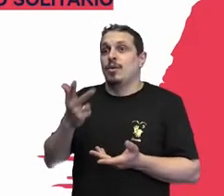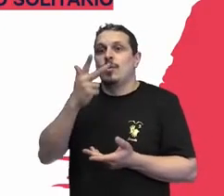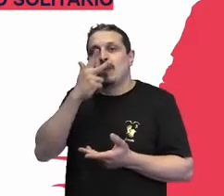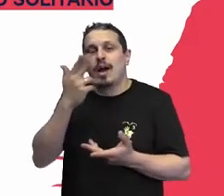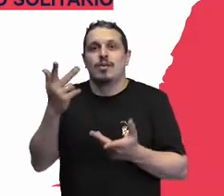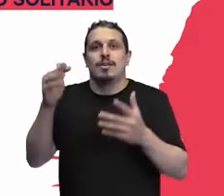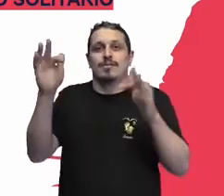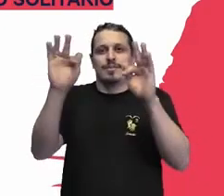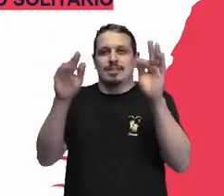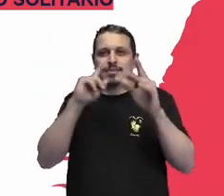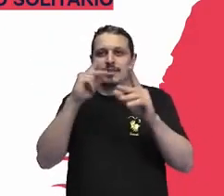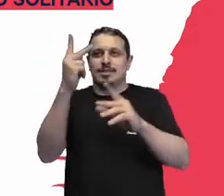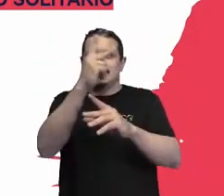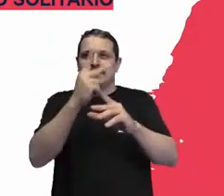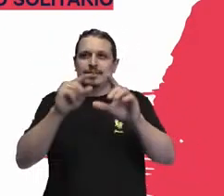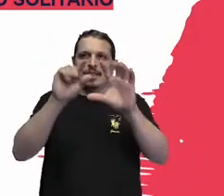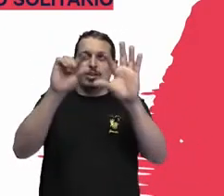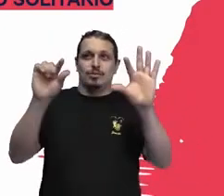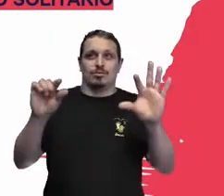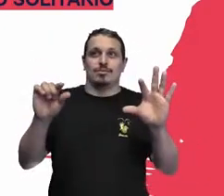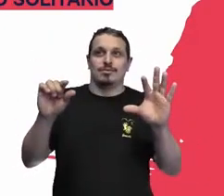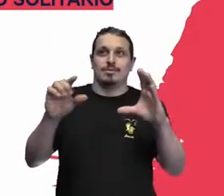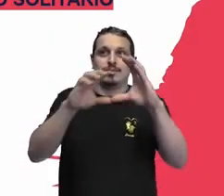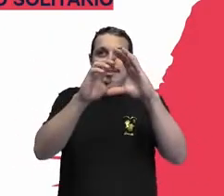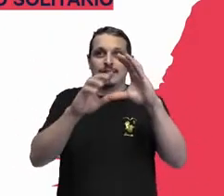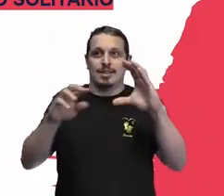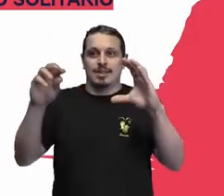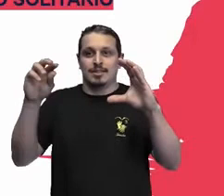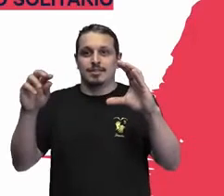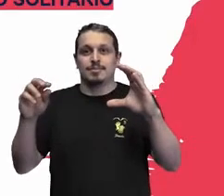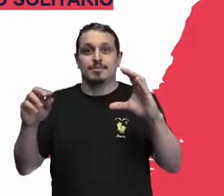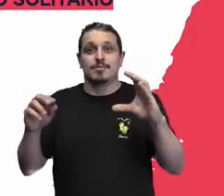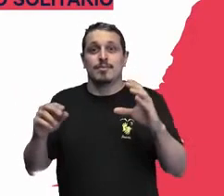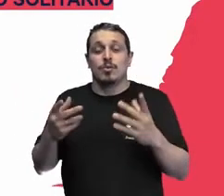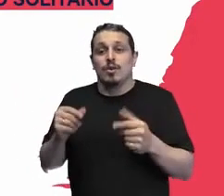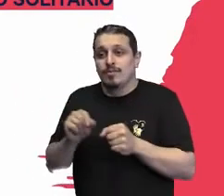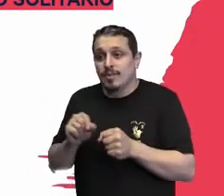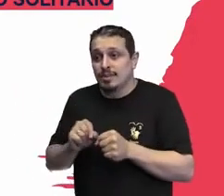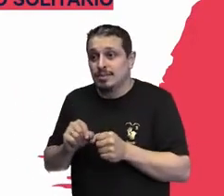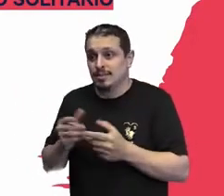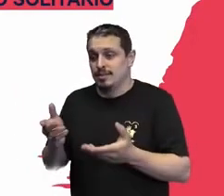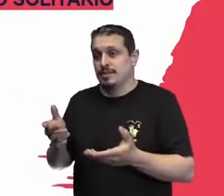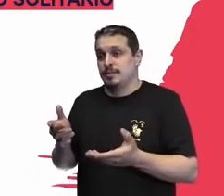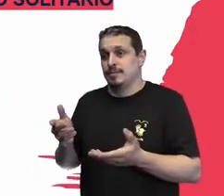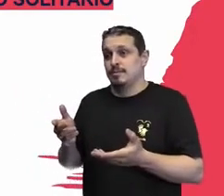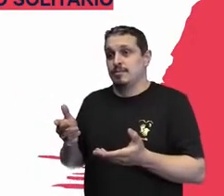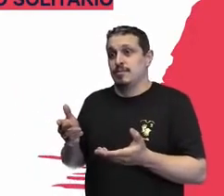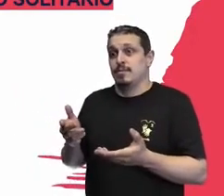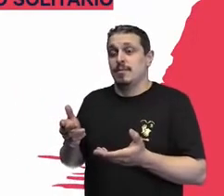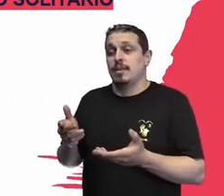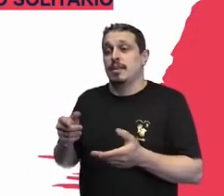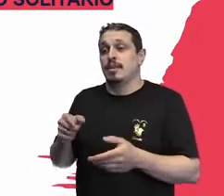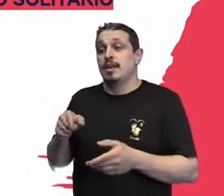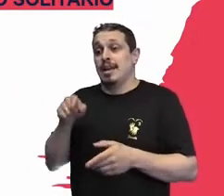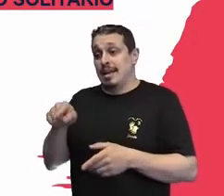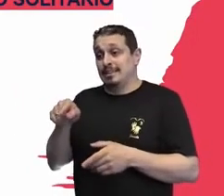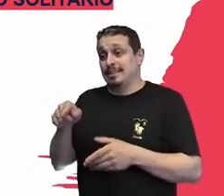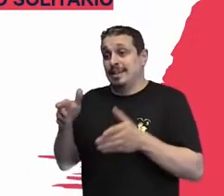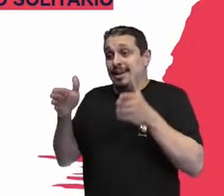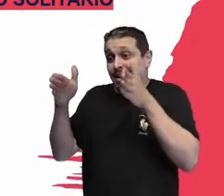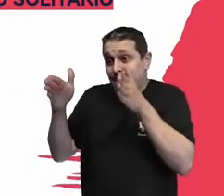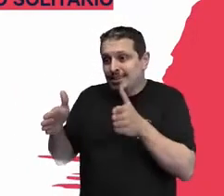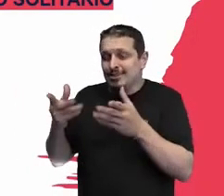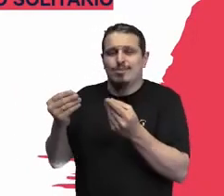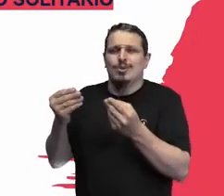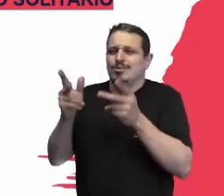percebendo que é muito complexo. Inclusive, né, Débora, outra que eu adoro, esse congresso está cheio de pessoas maravilhosas.